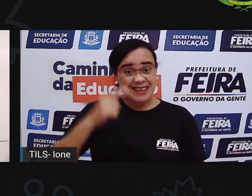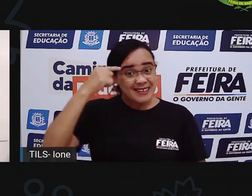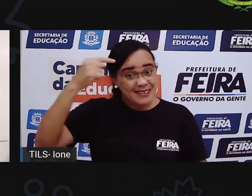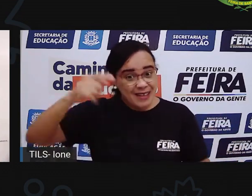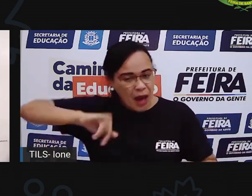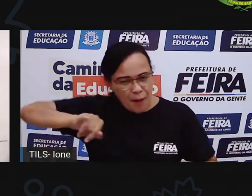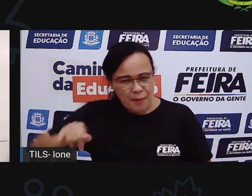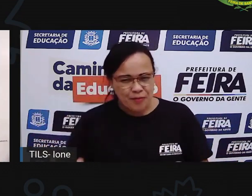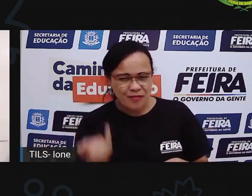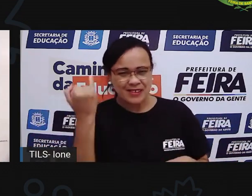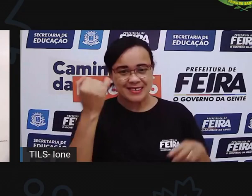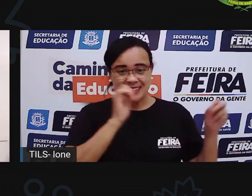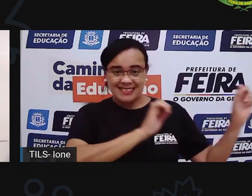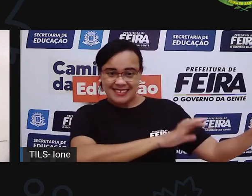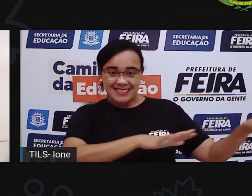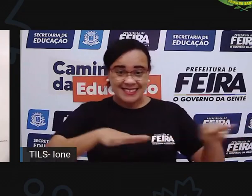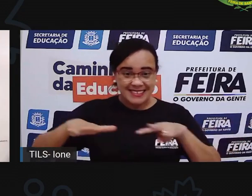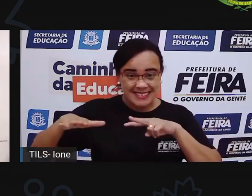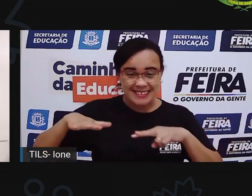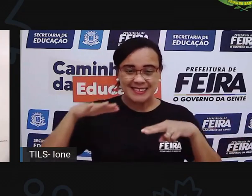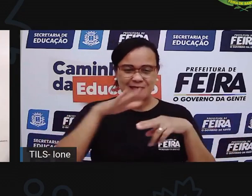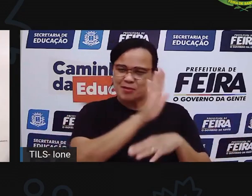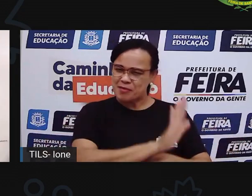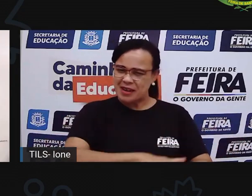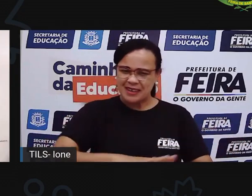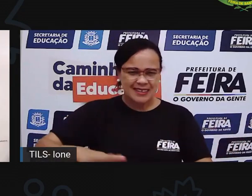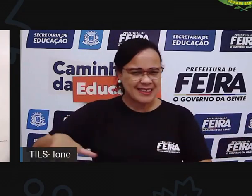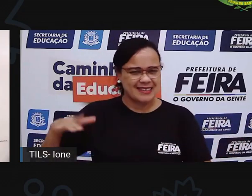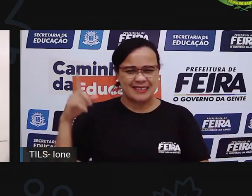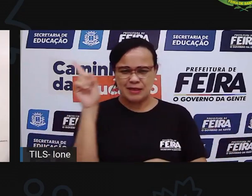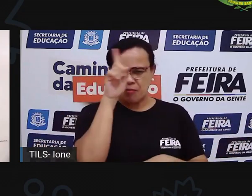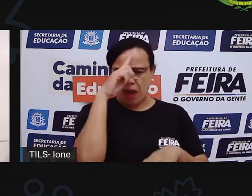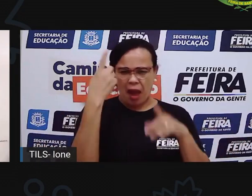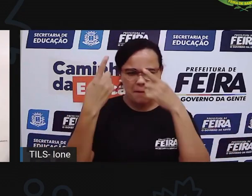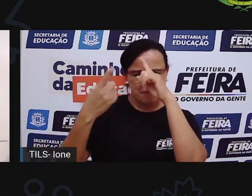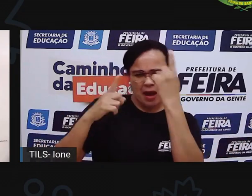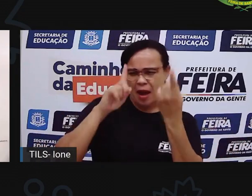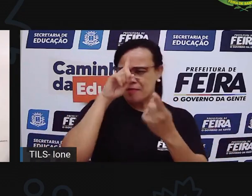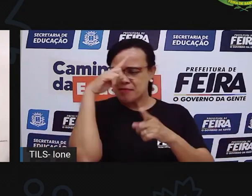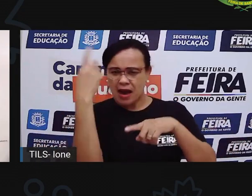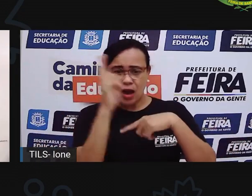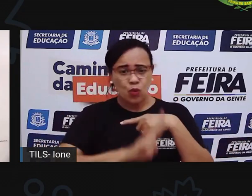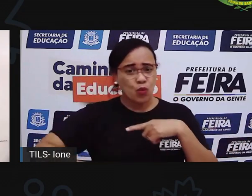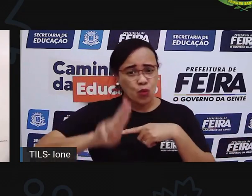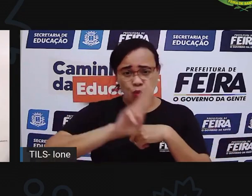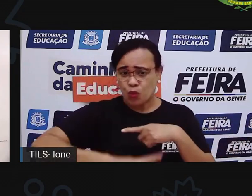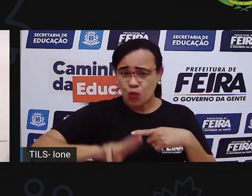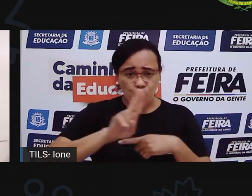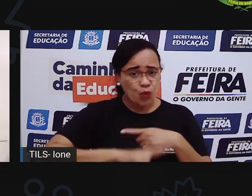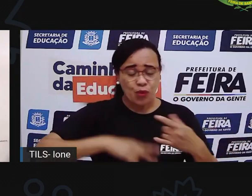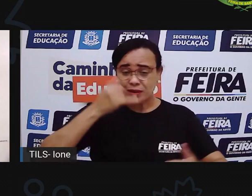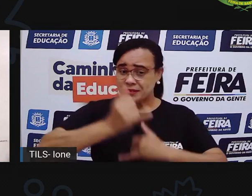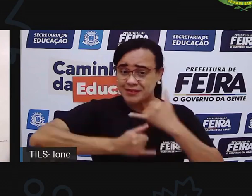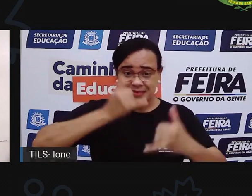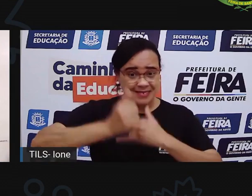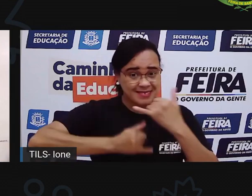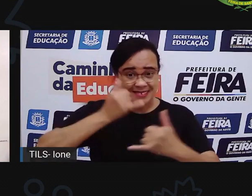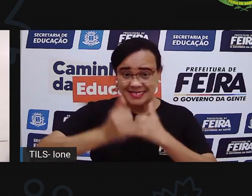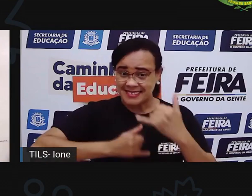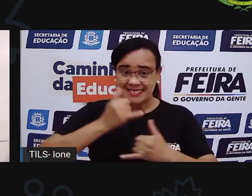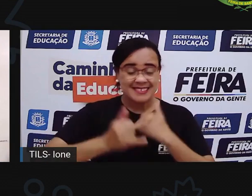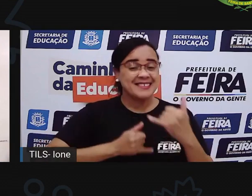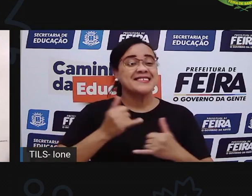crianças e vocês podem estar usando a criatividade pra inventar brincadeiras, né? Pra brincar, pra